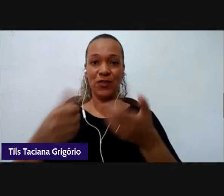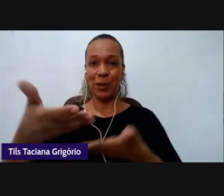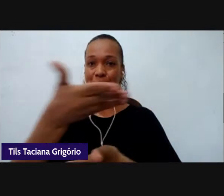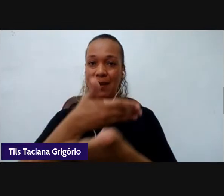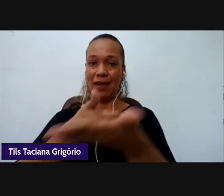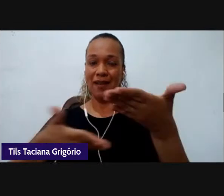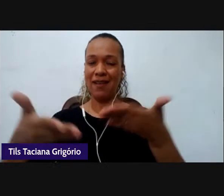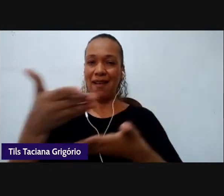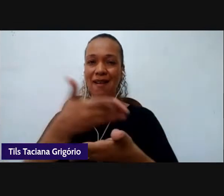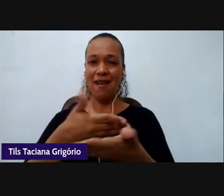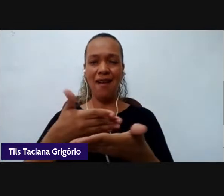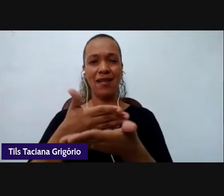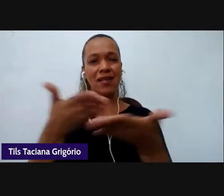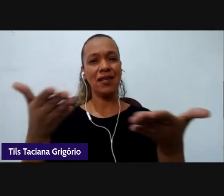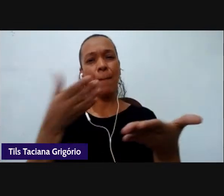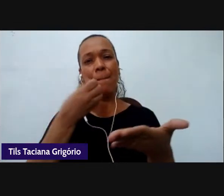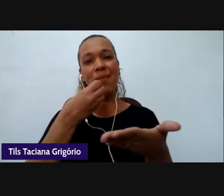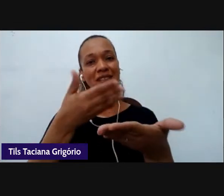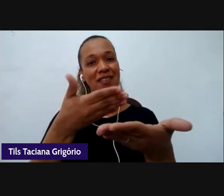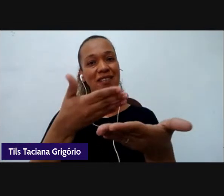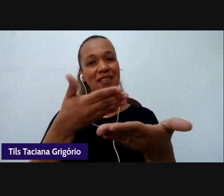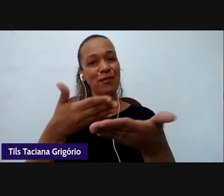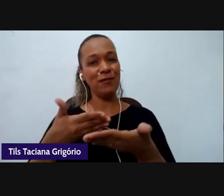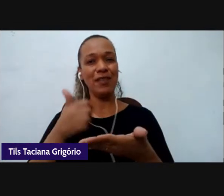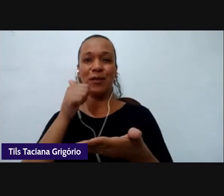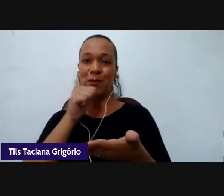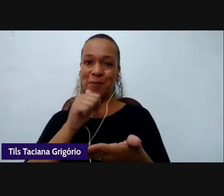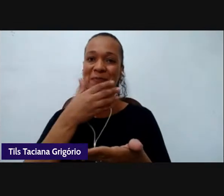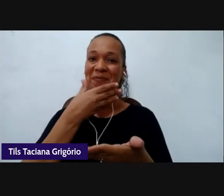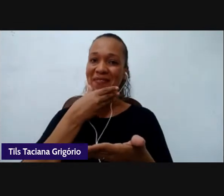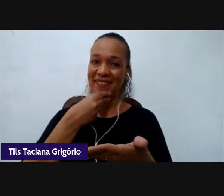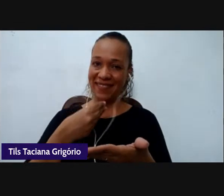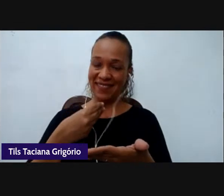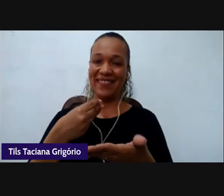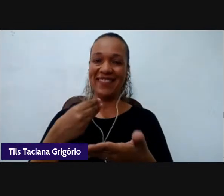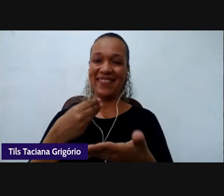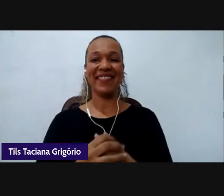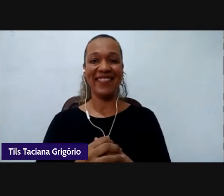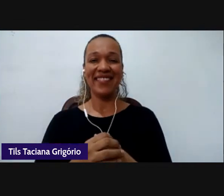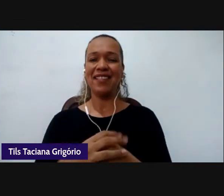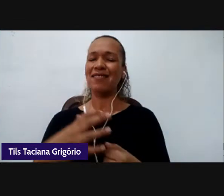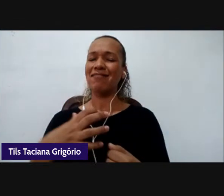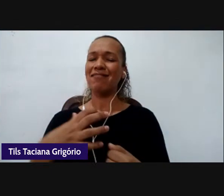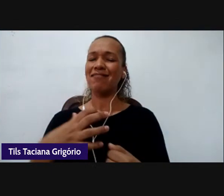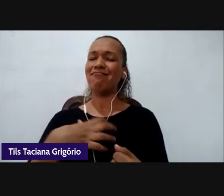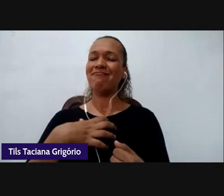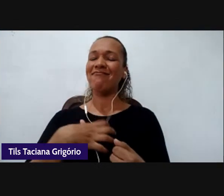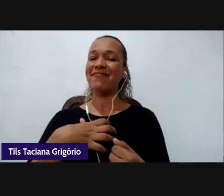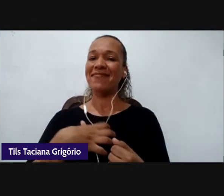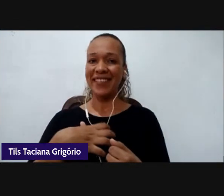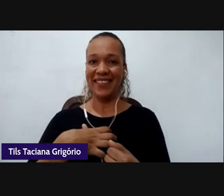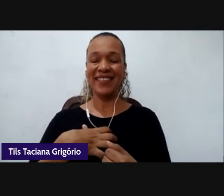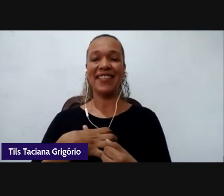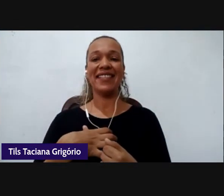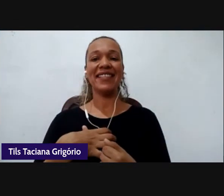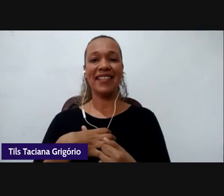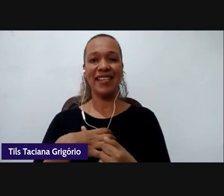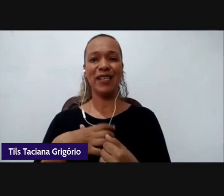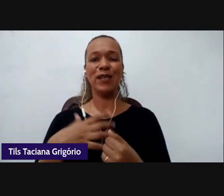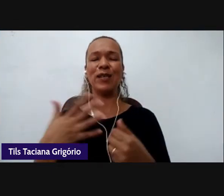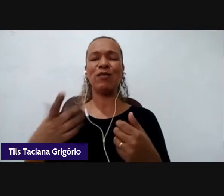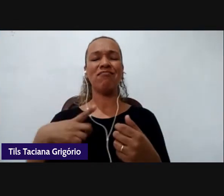-vindas, sejam todos bem-vindos, sintam-se dentro dessa série de